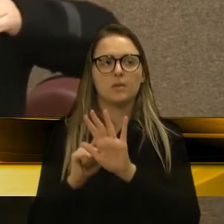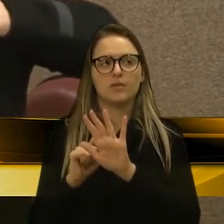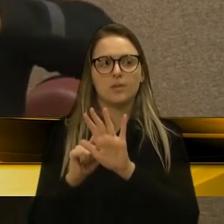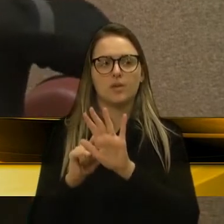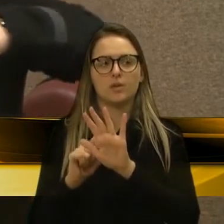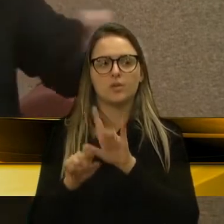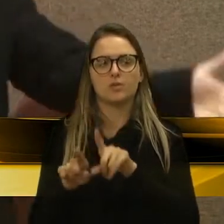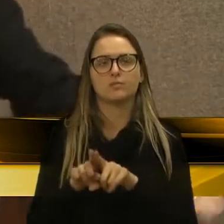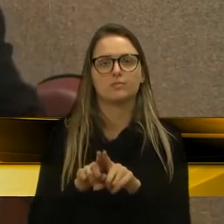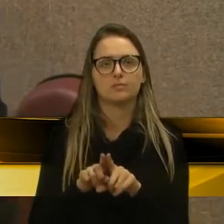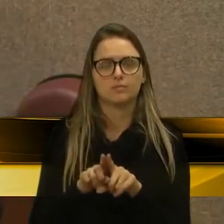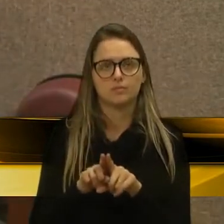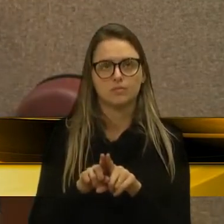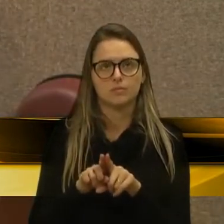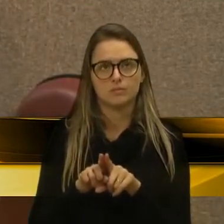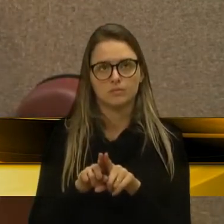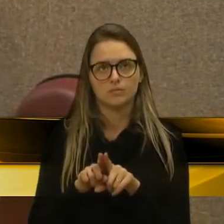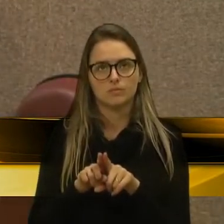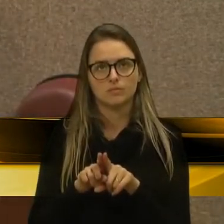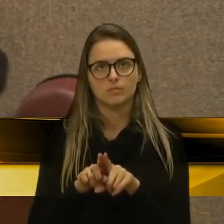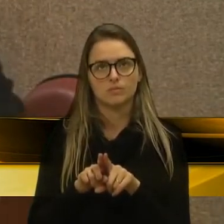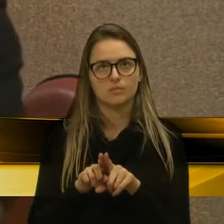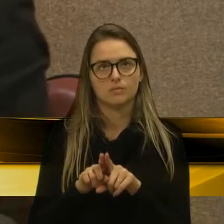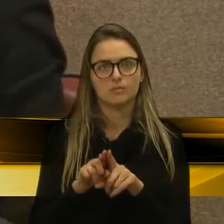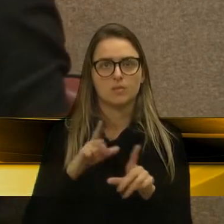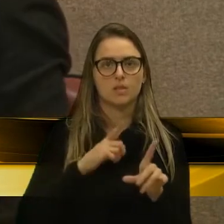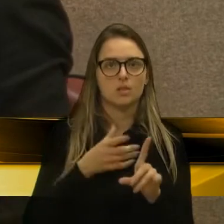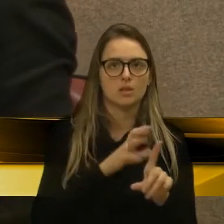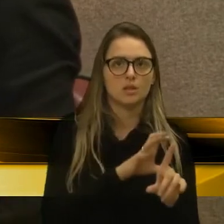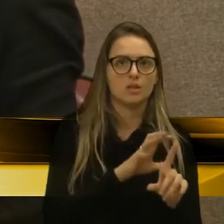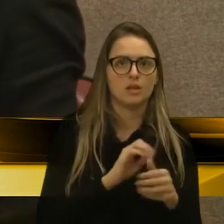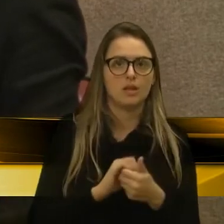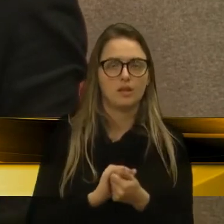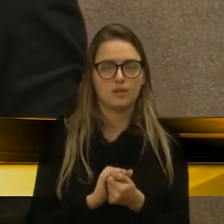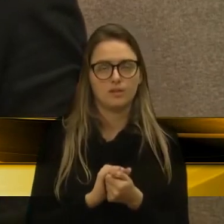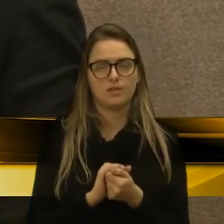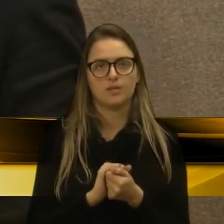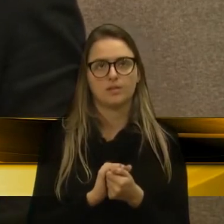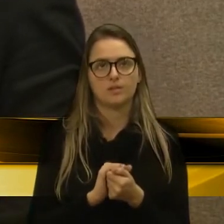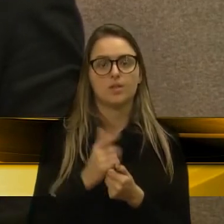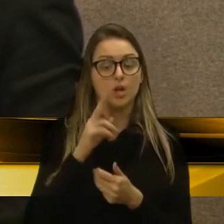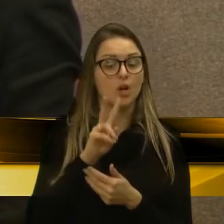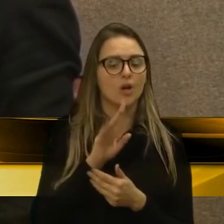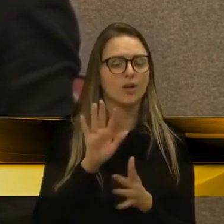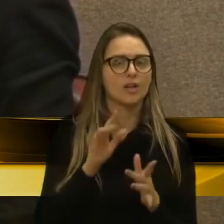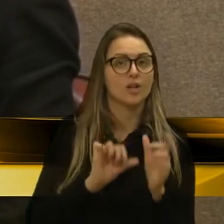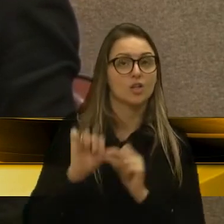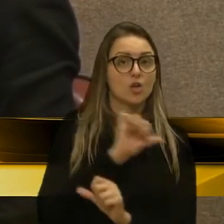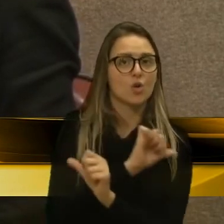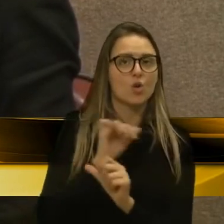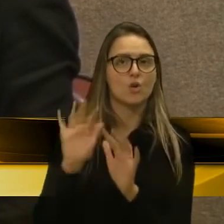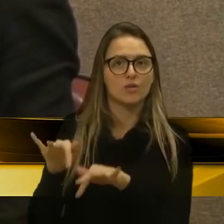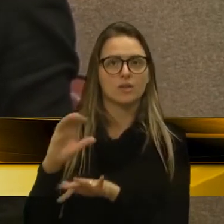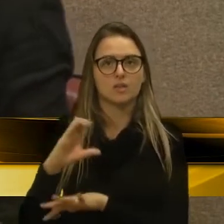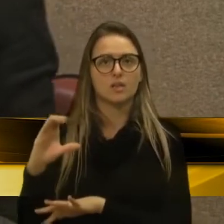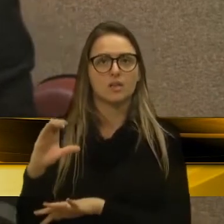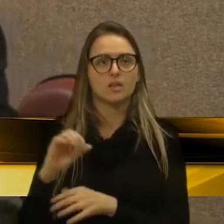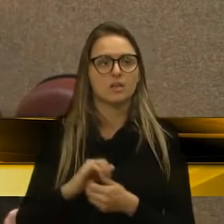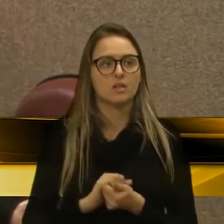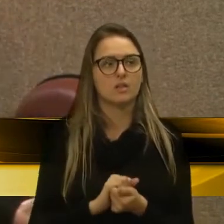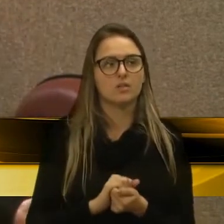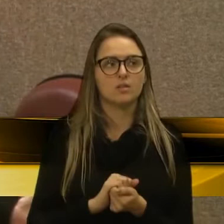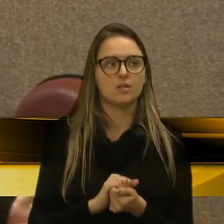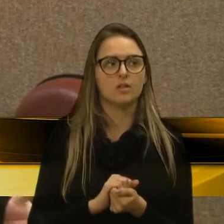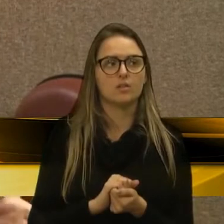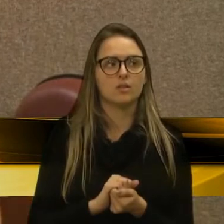Aí, deixou de ser um cargo de confiança, se virou contra a administração. Olha que bonito, que legal isso, não é? Então,